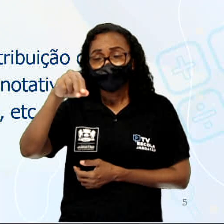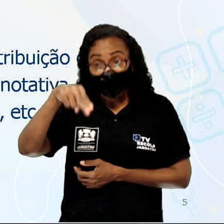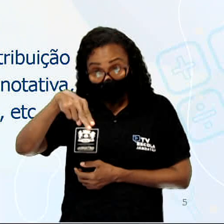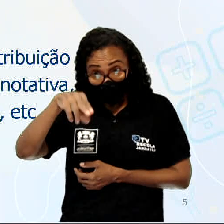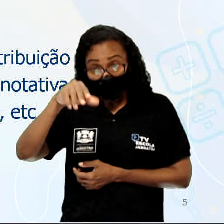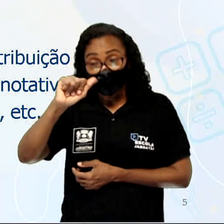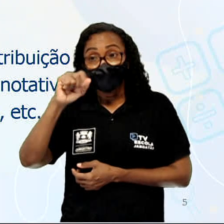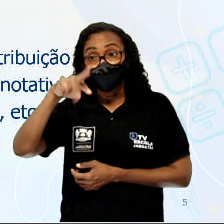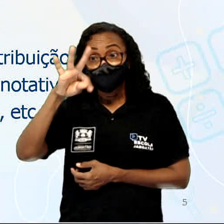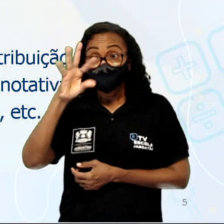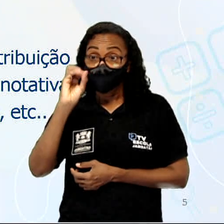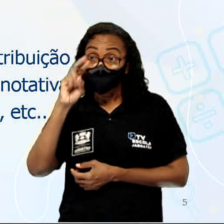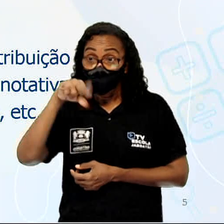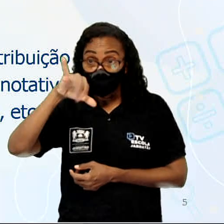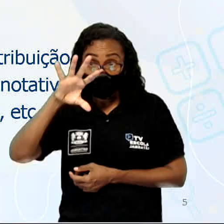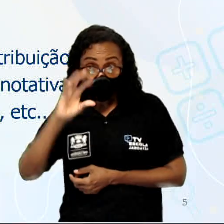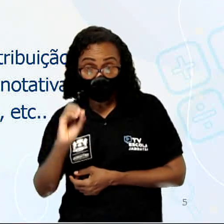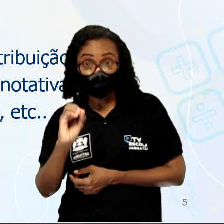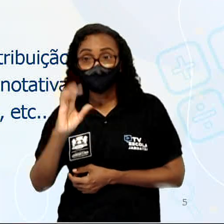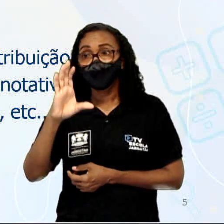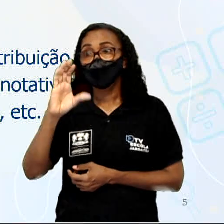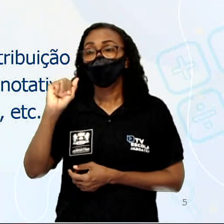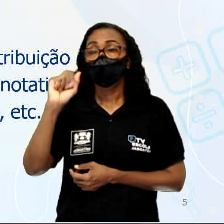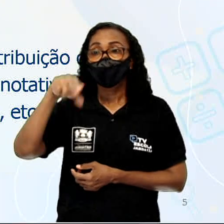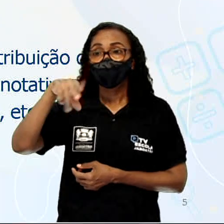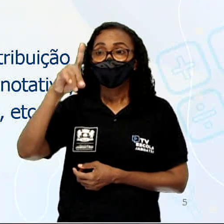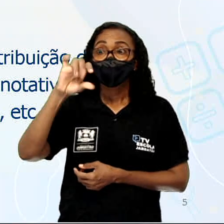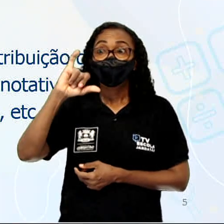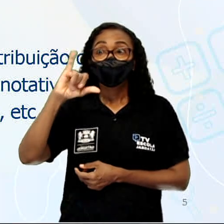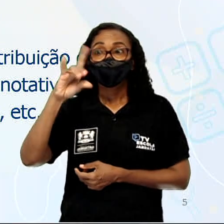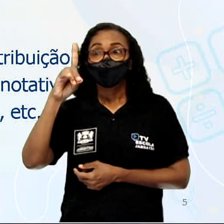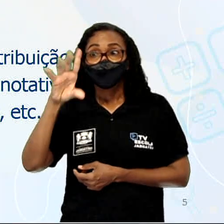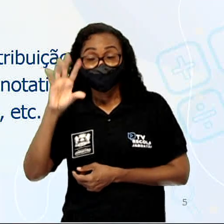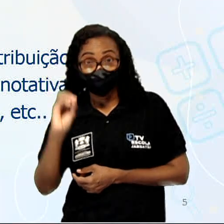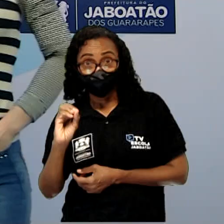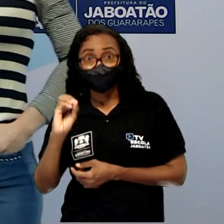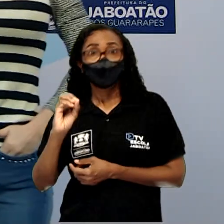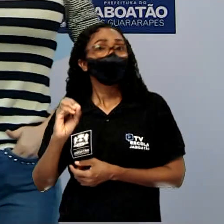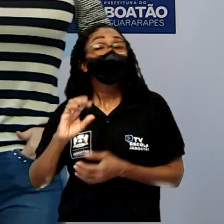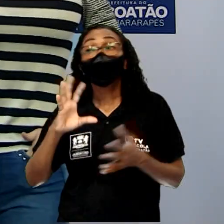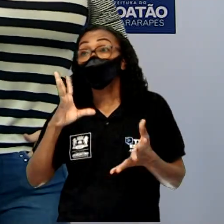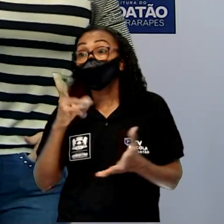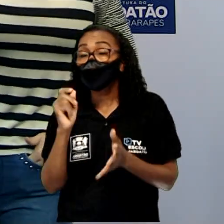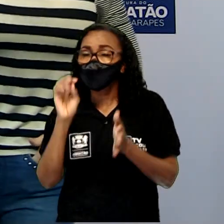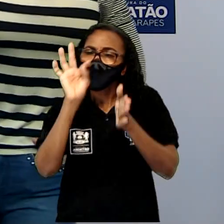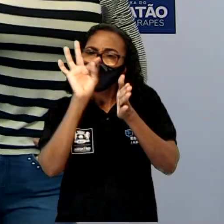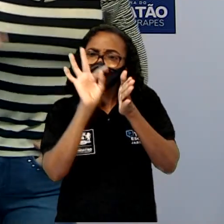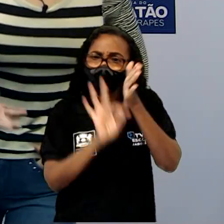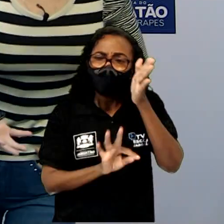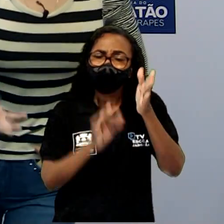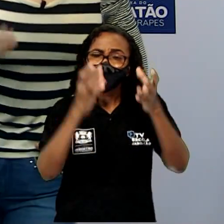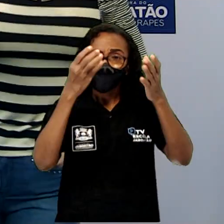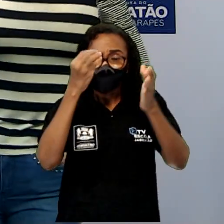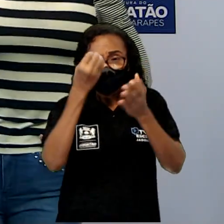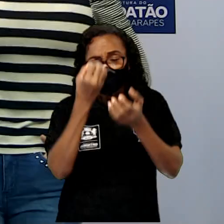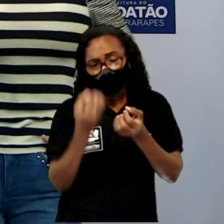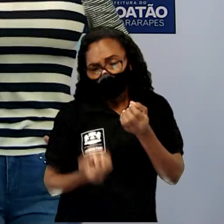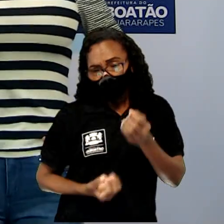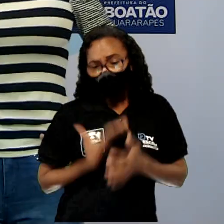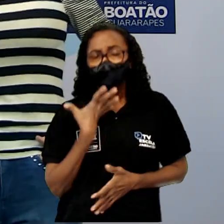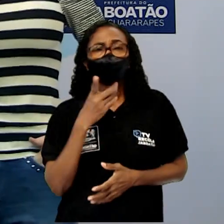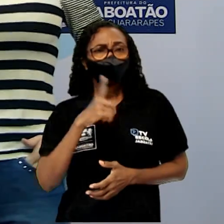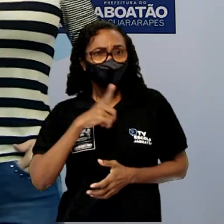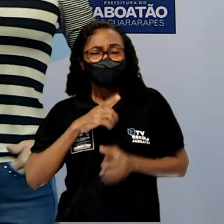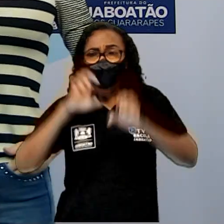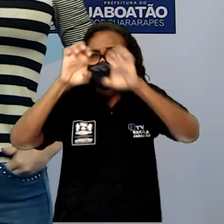em que ele disse que todo poema é basicamente uma estrutura sonora. Então, por mais que o poema